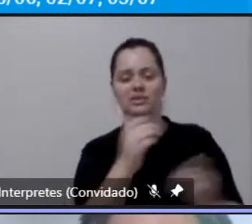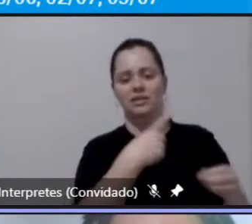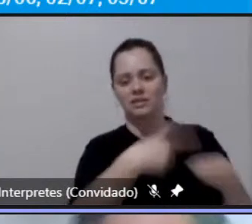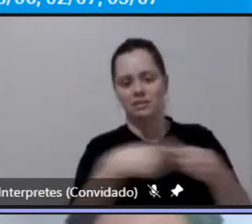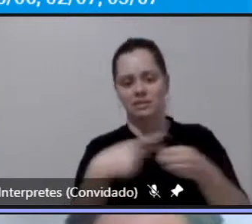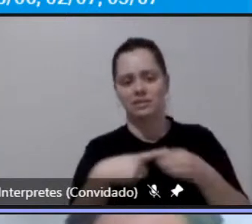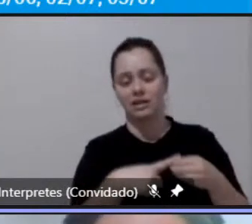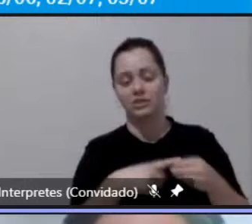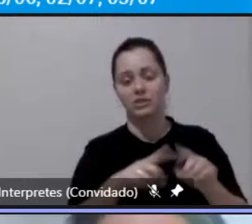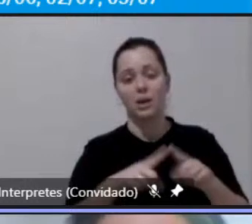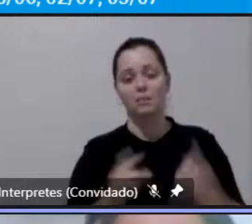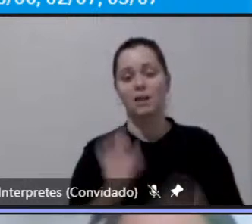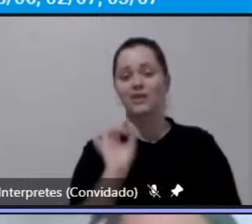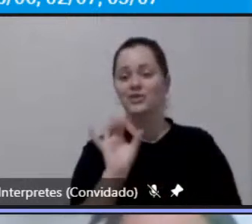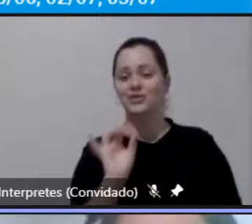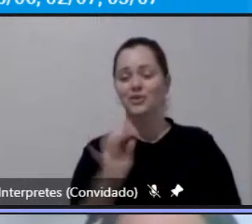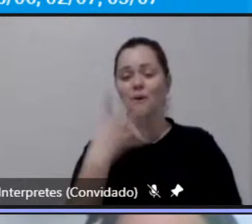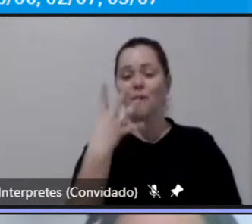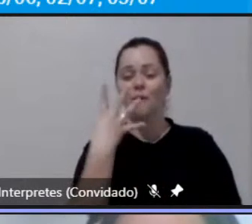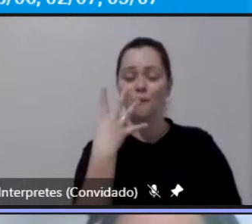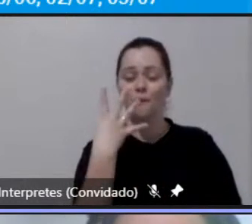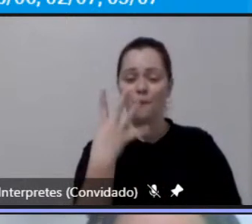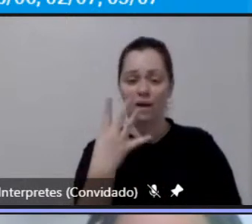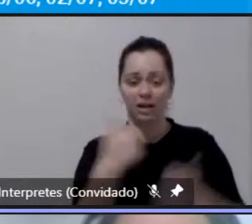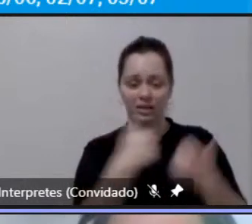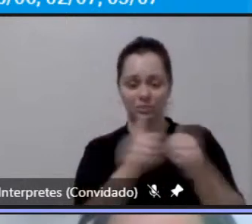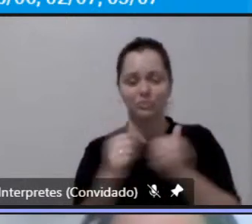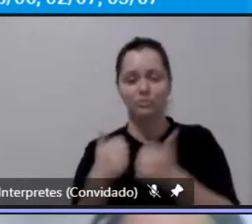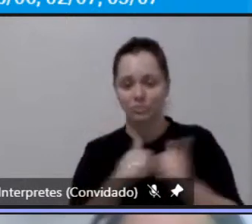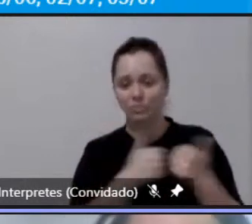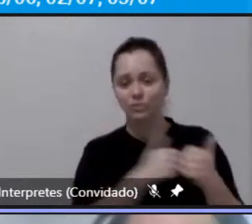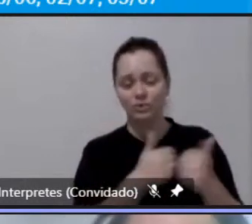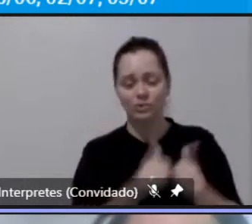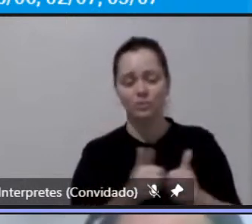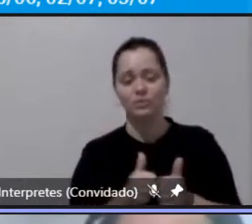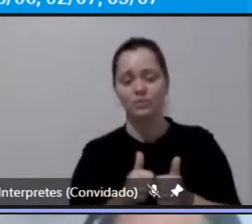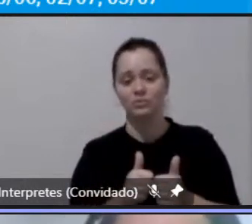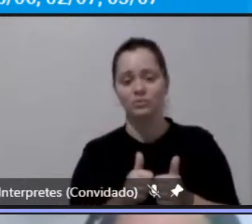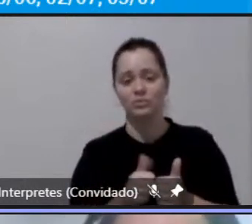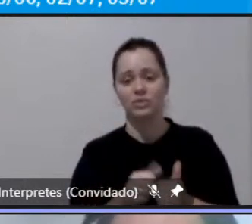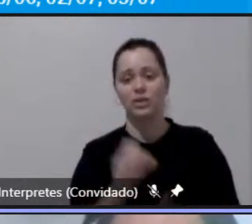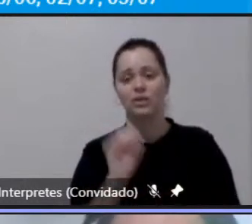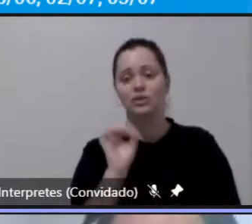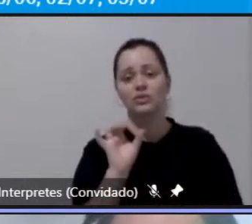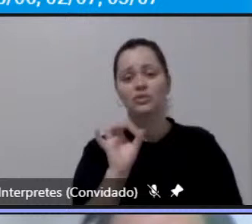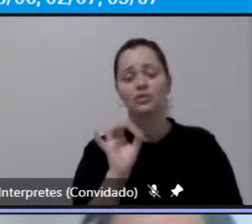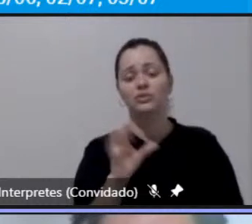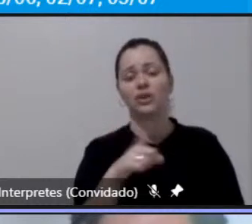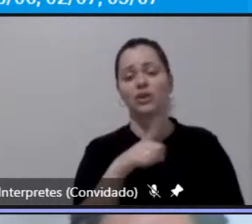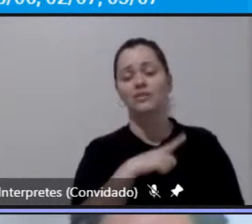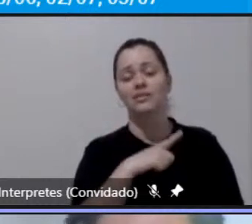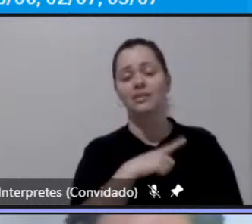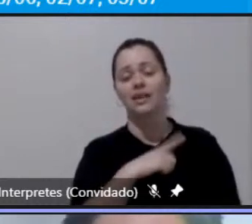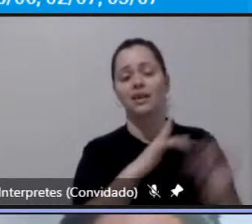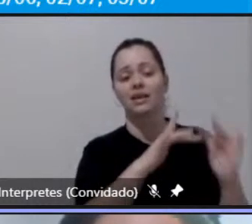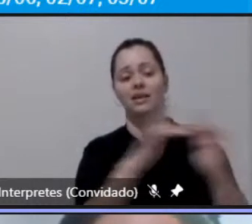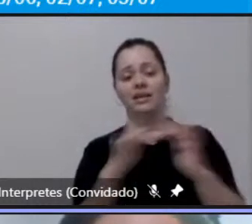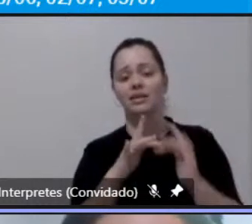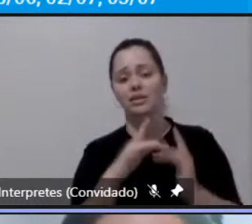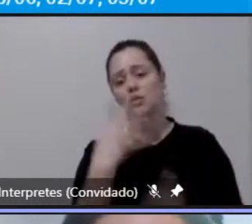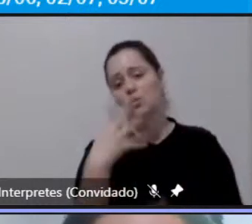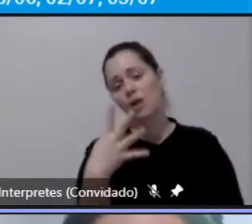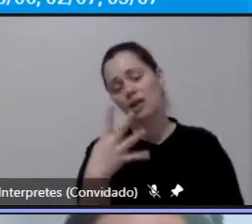quatro linhas quatro partindo da cidade apenas só tem só a ligação para quatro